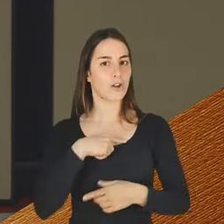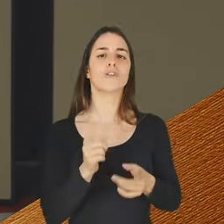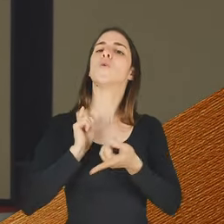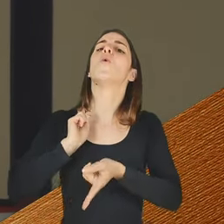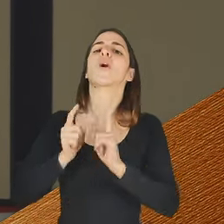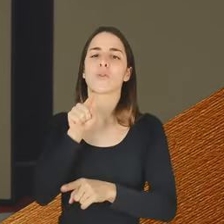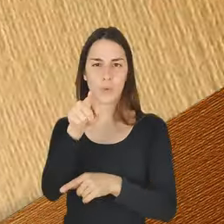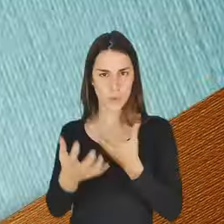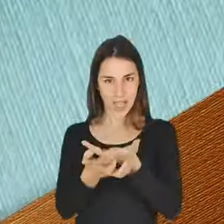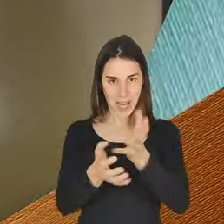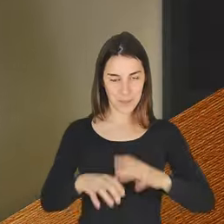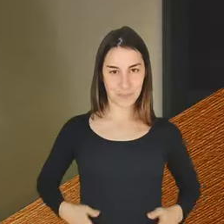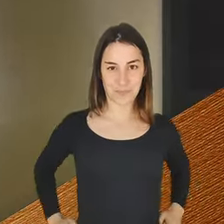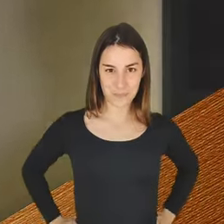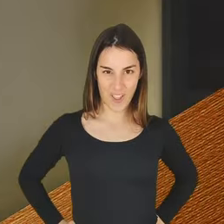a cozinhar hoje?